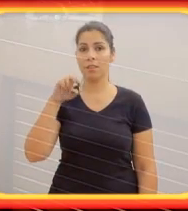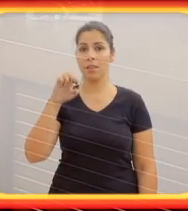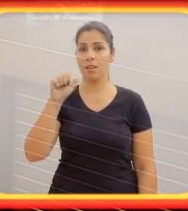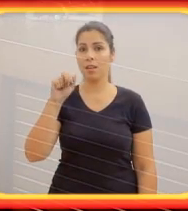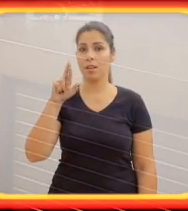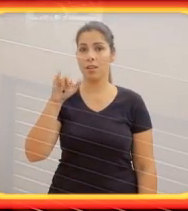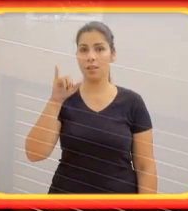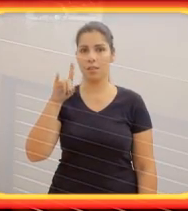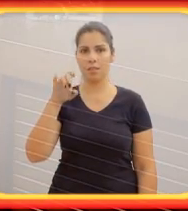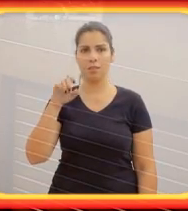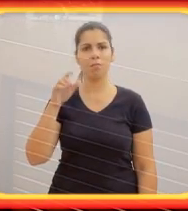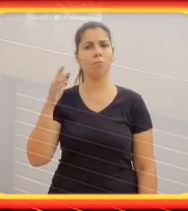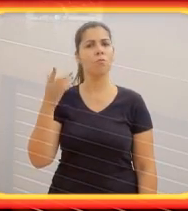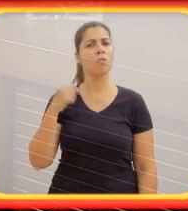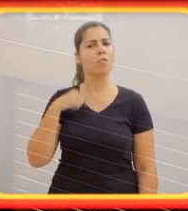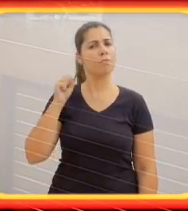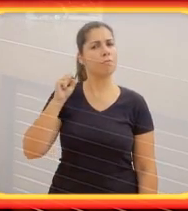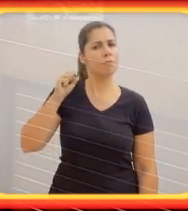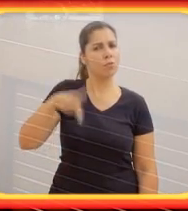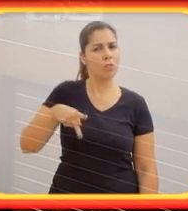Medeiros Arid.